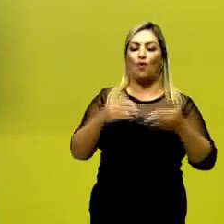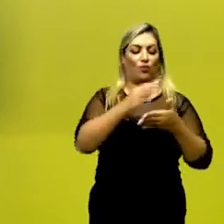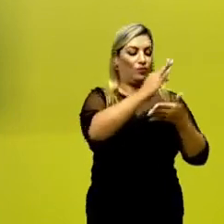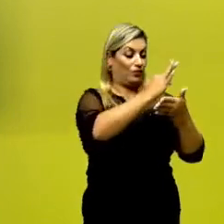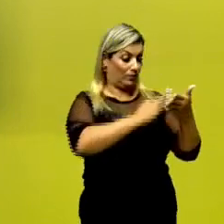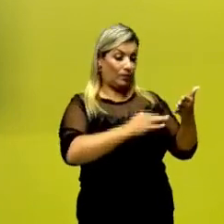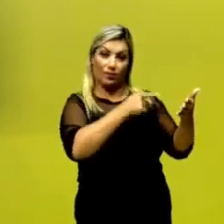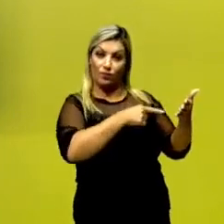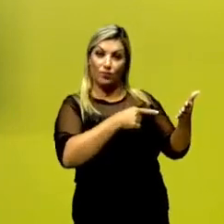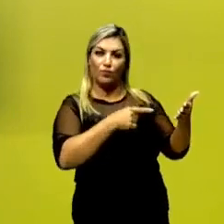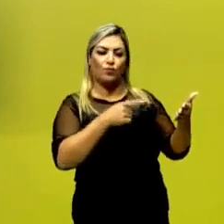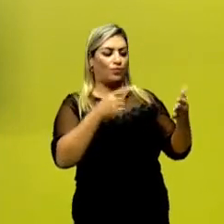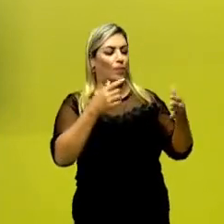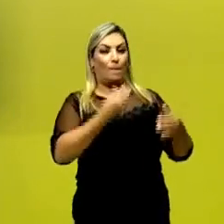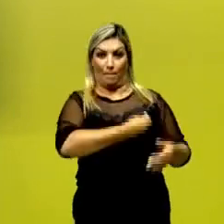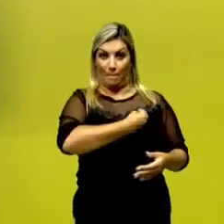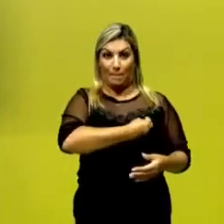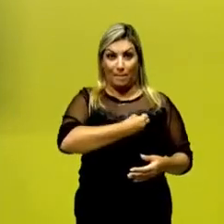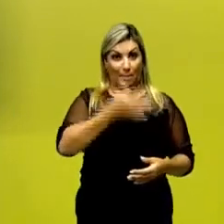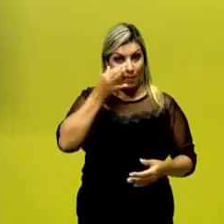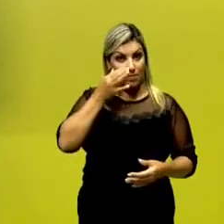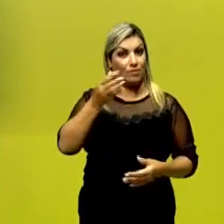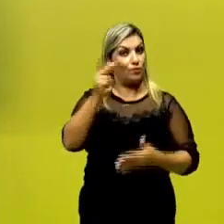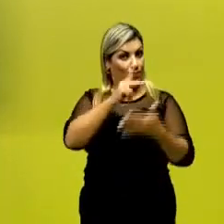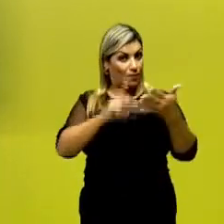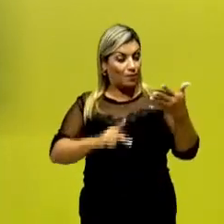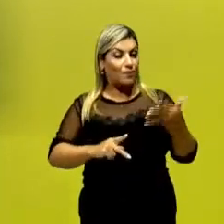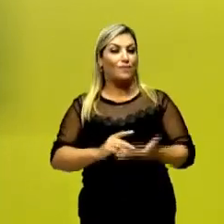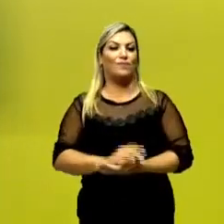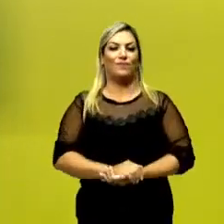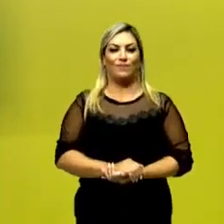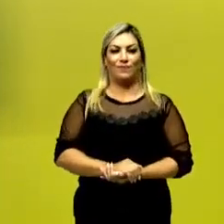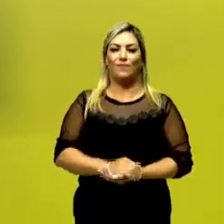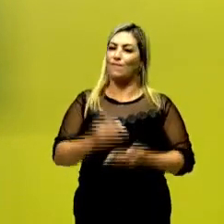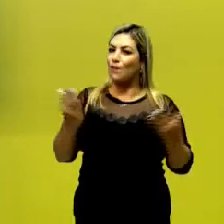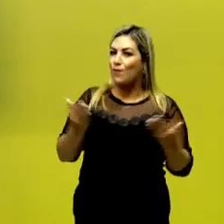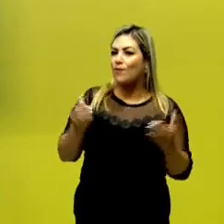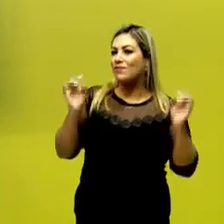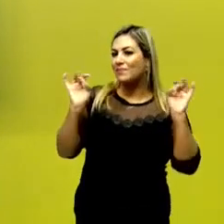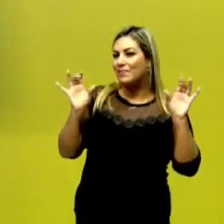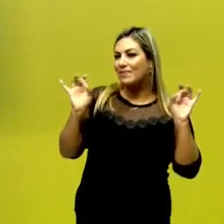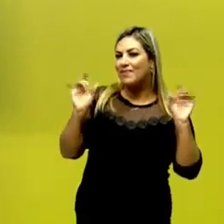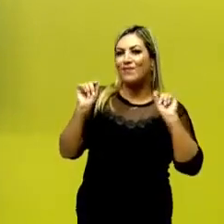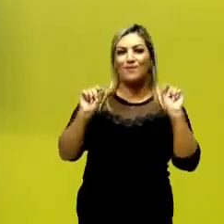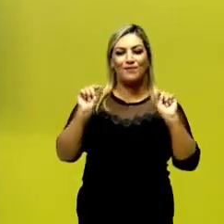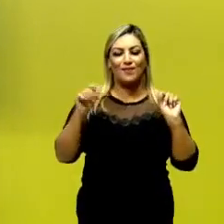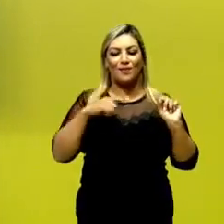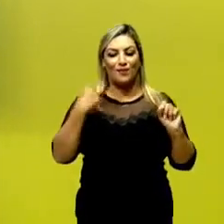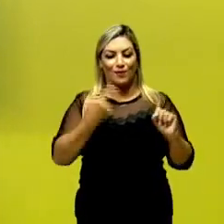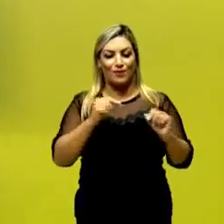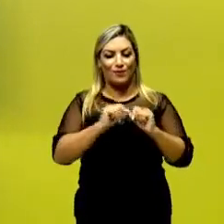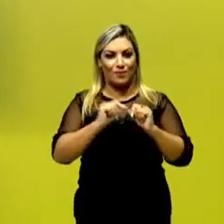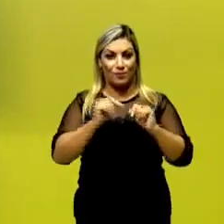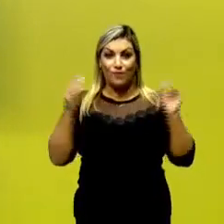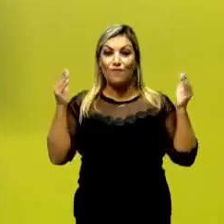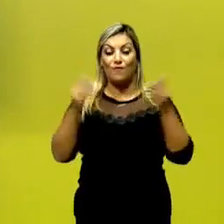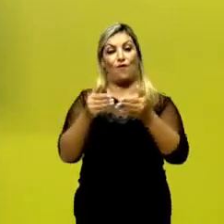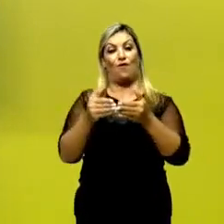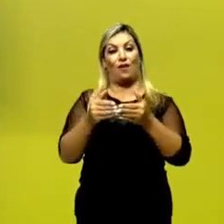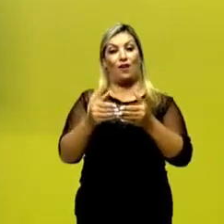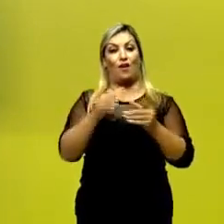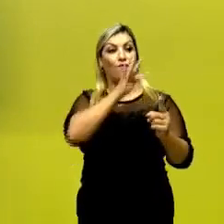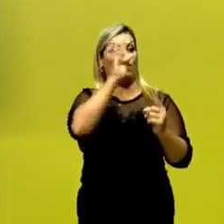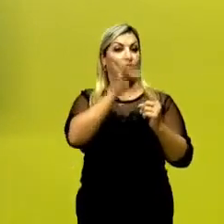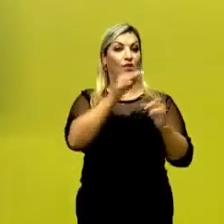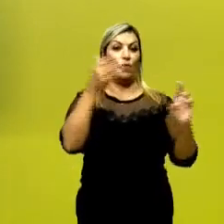texto muito presente nos poemas. Hoje, de modo especial, nós iremos frisar a função